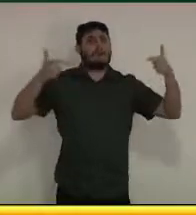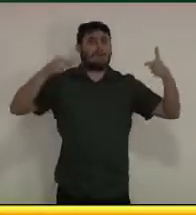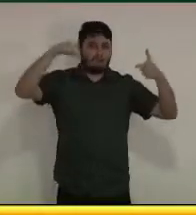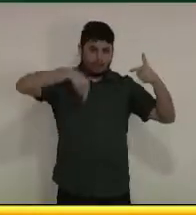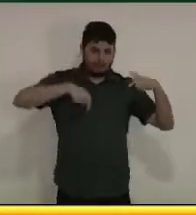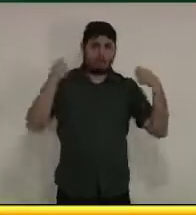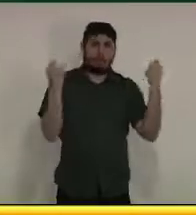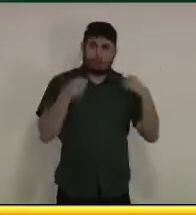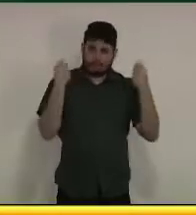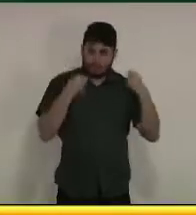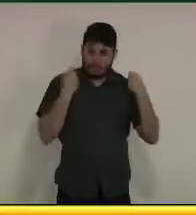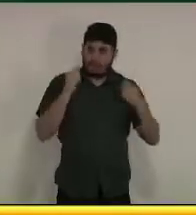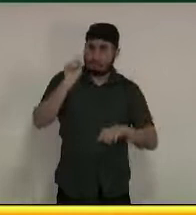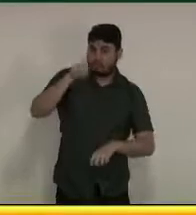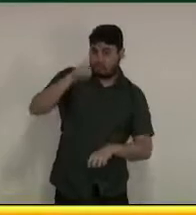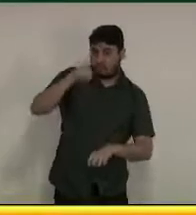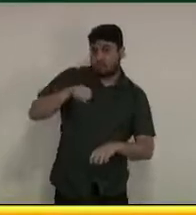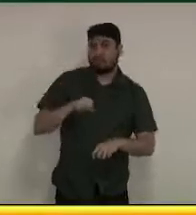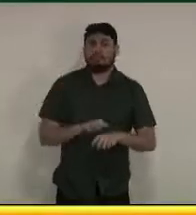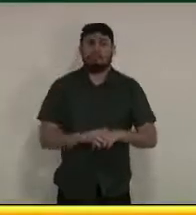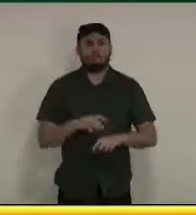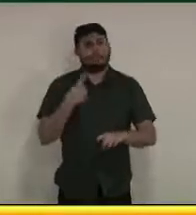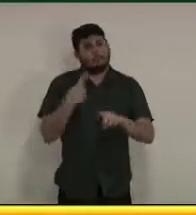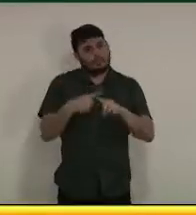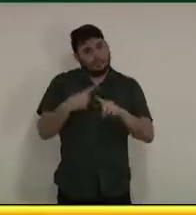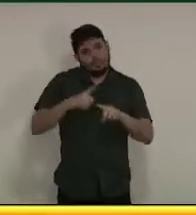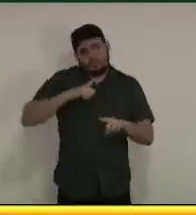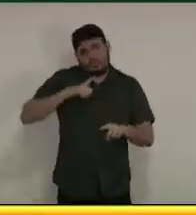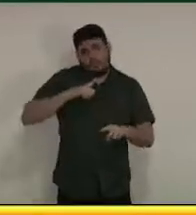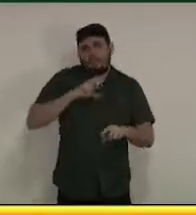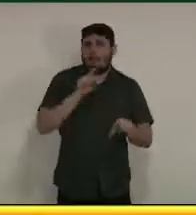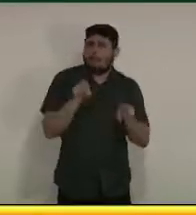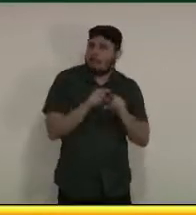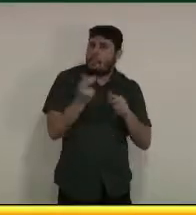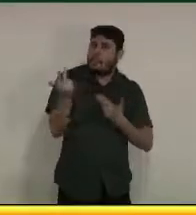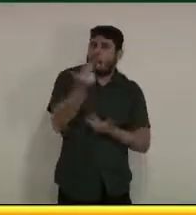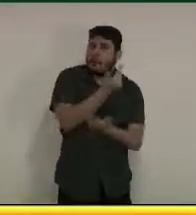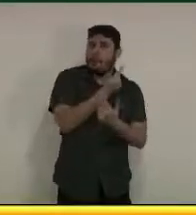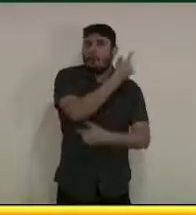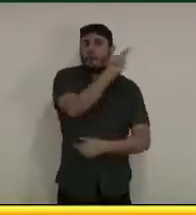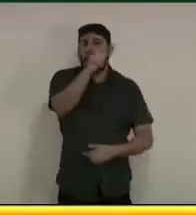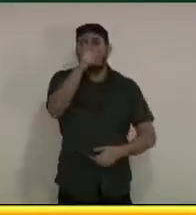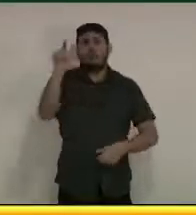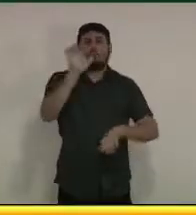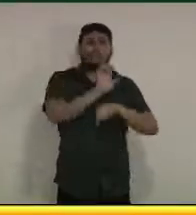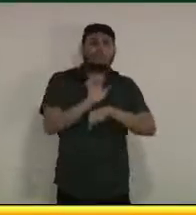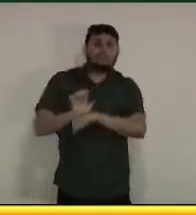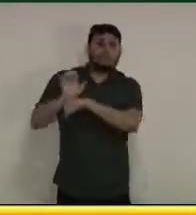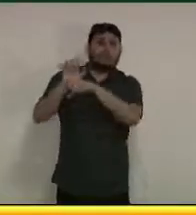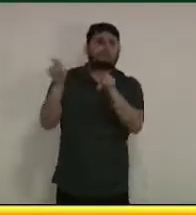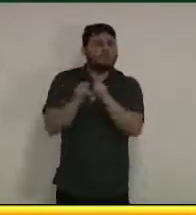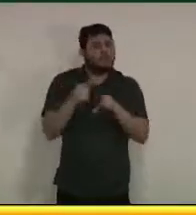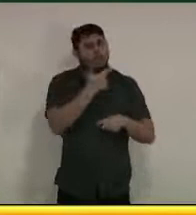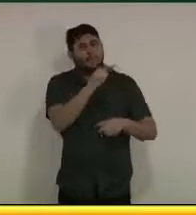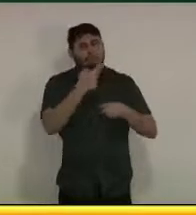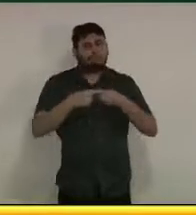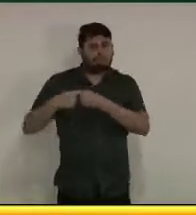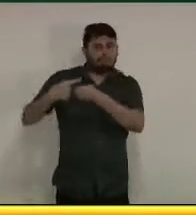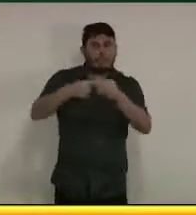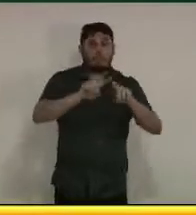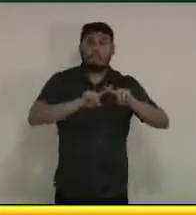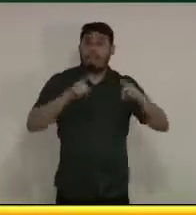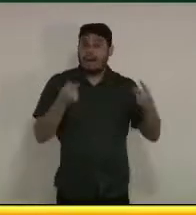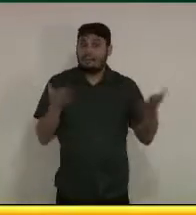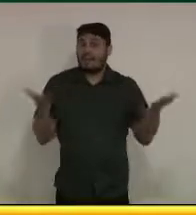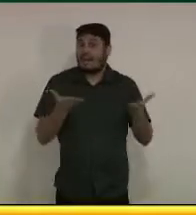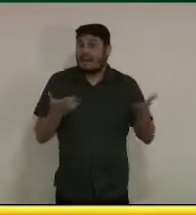já conhecidos em outras regiões, mas estamos atualmente em uma situação de